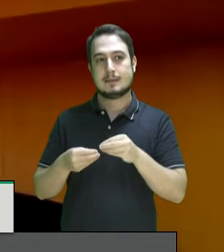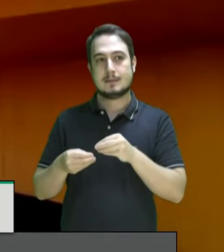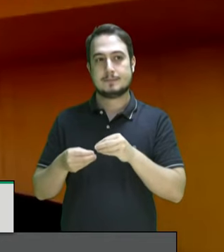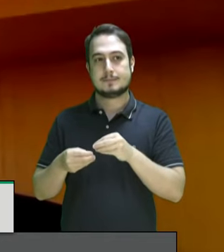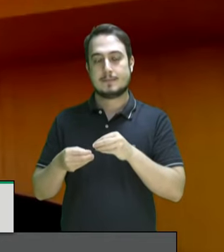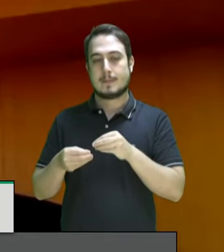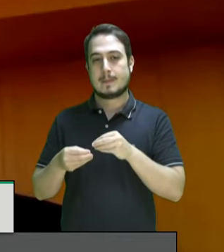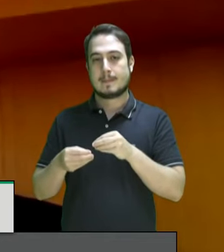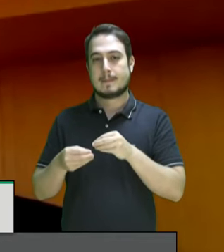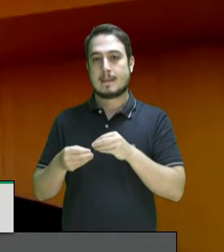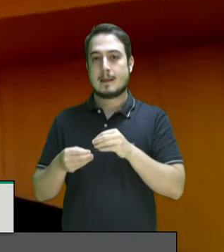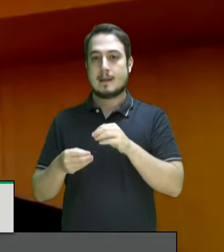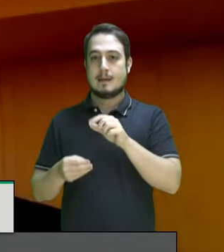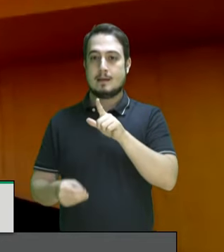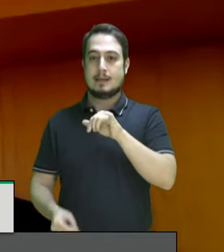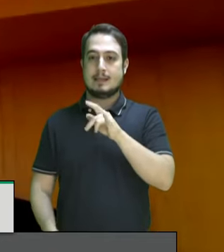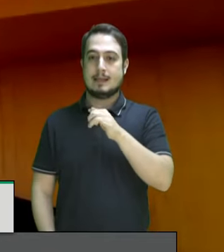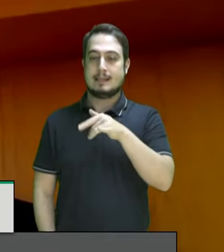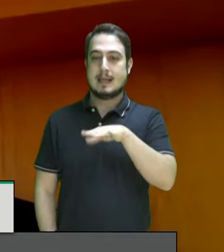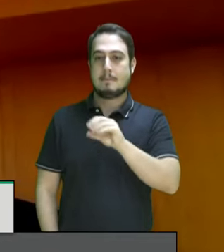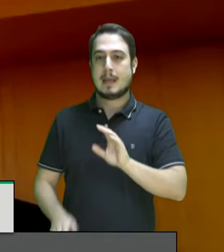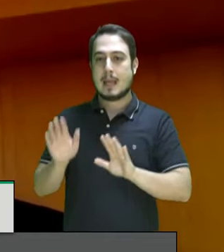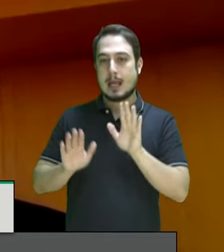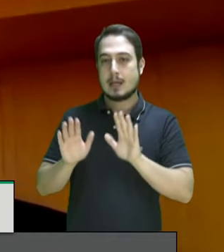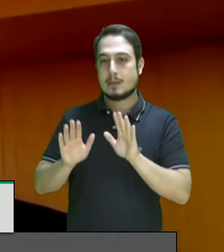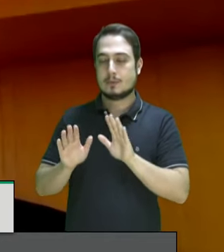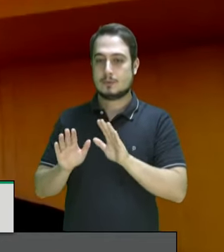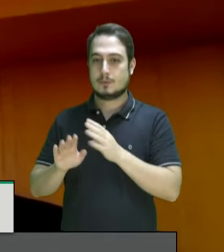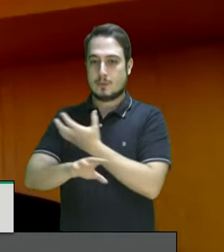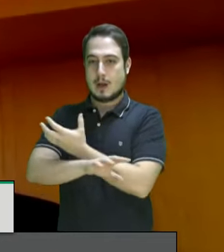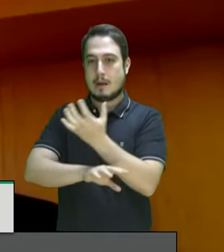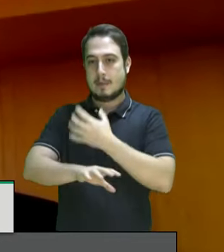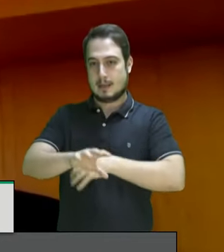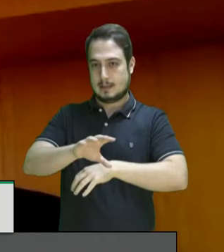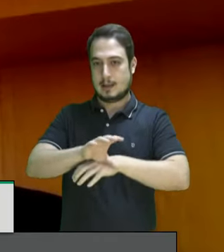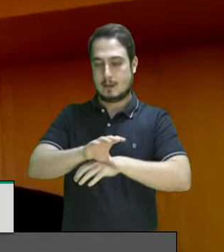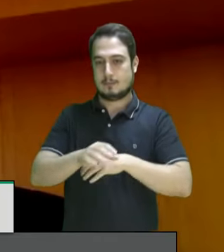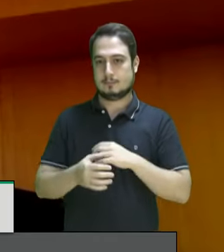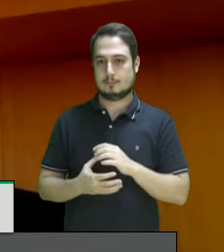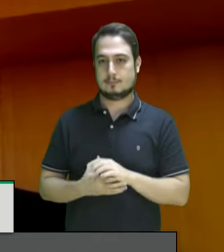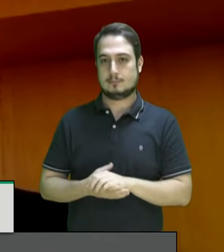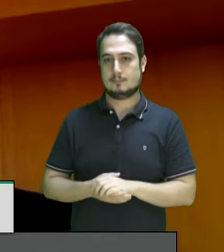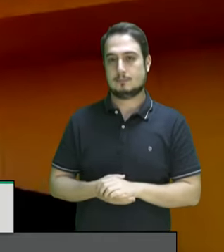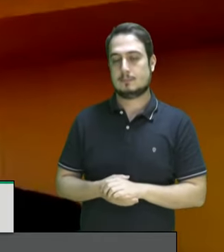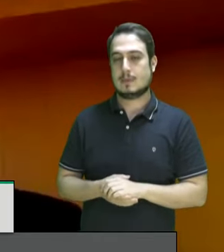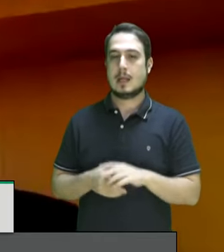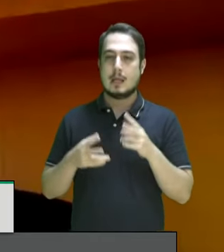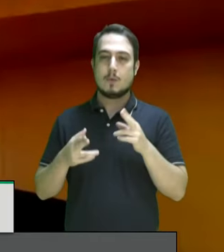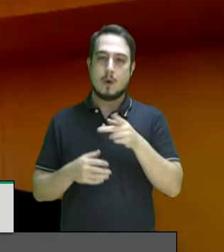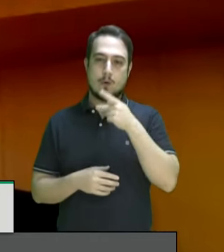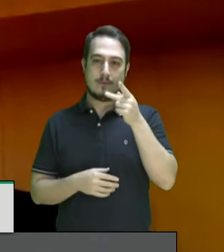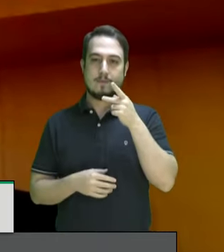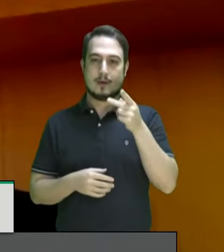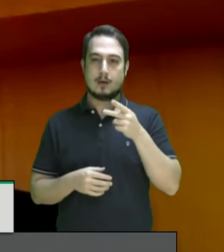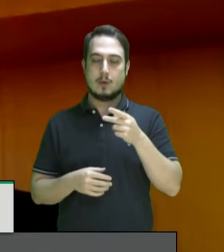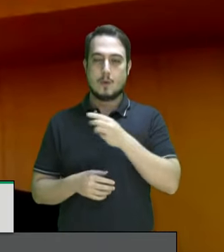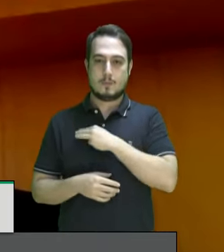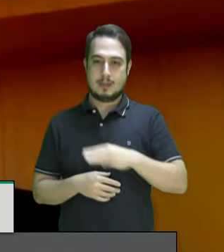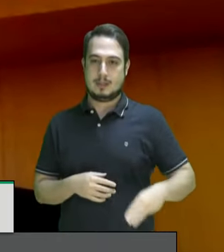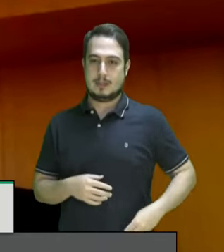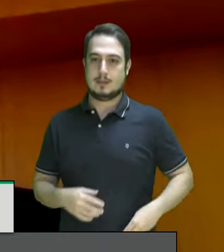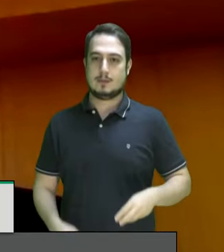licenciamento ambiental e vai abrir a porteira para passar a boiada como disse o ministro Ricardo Salles